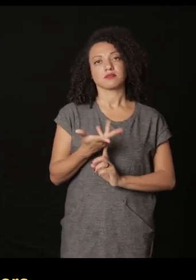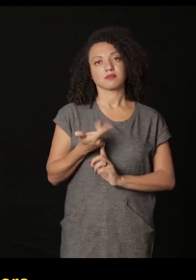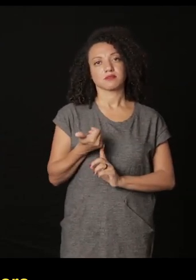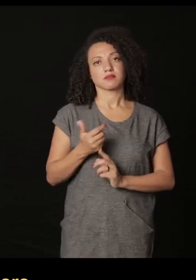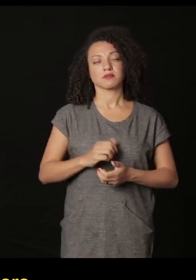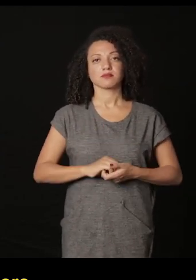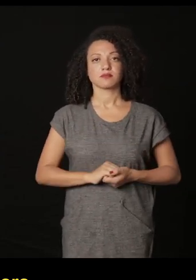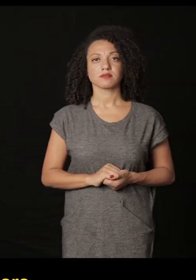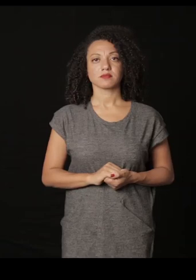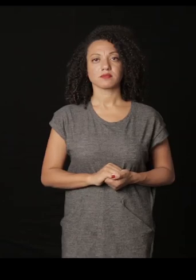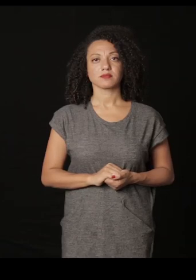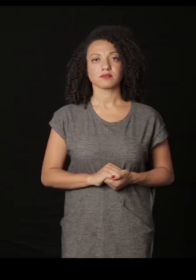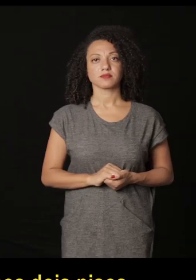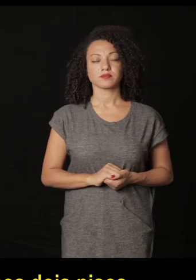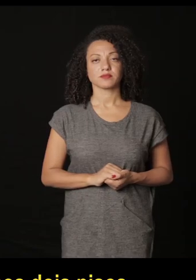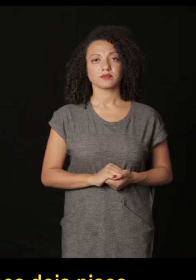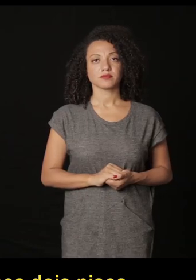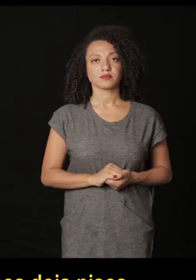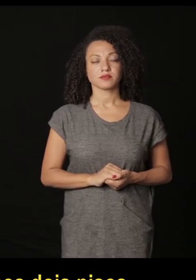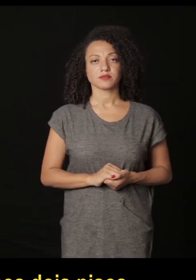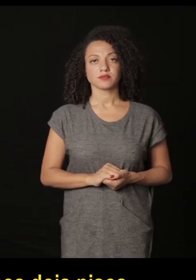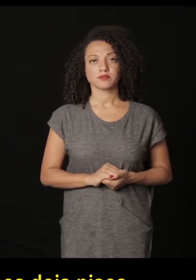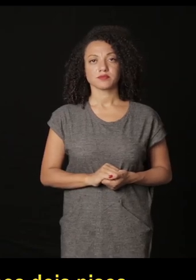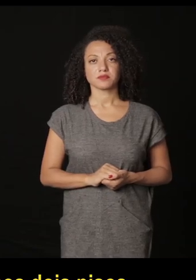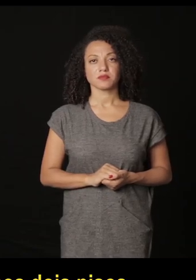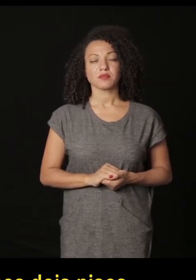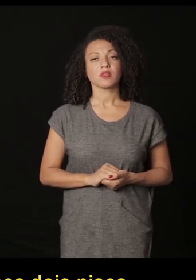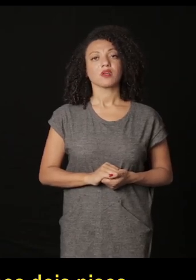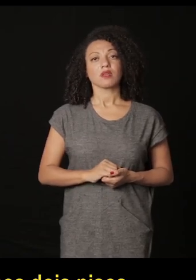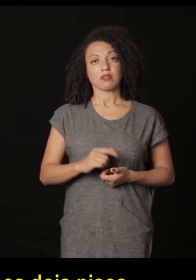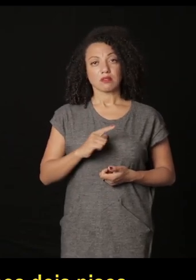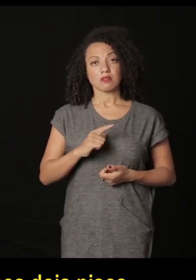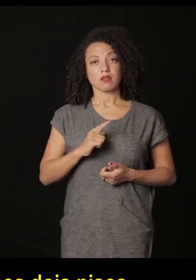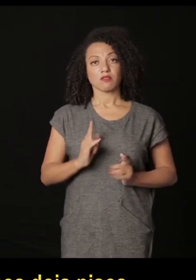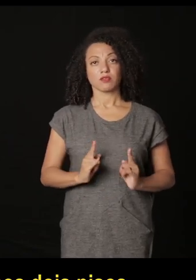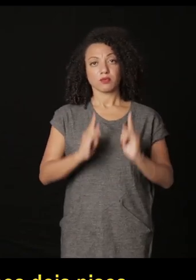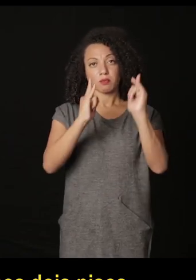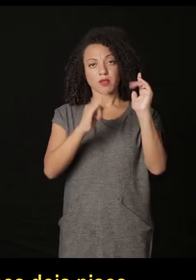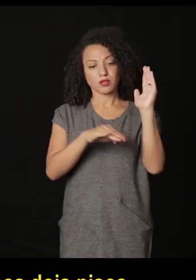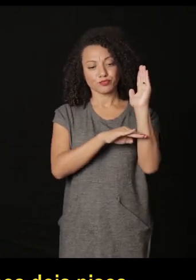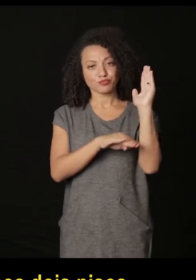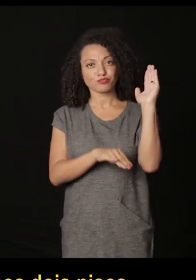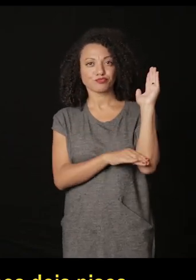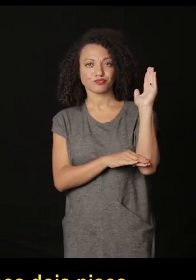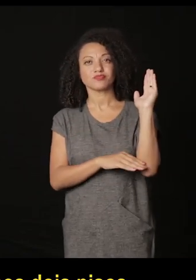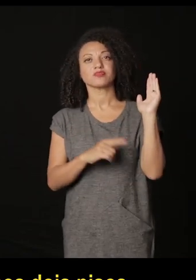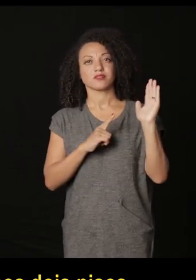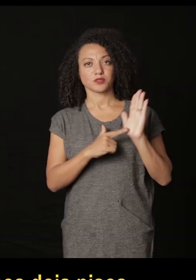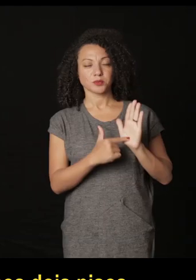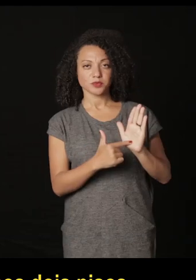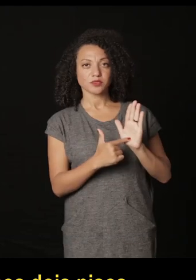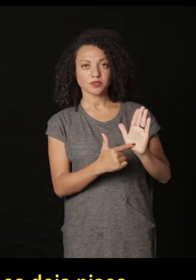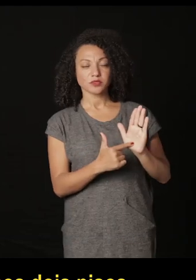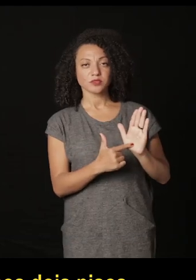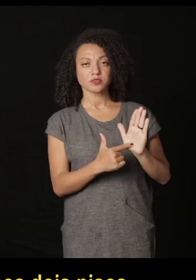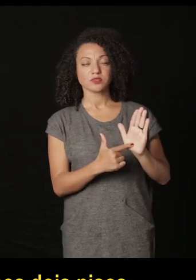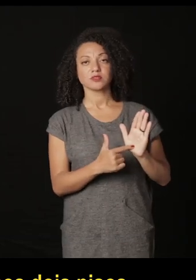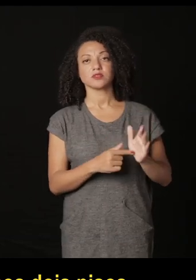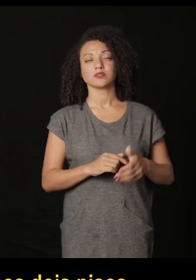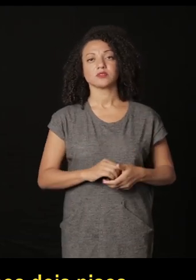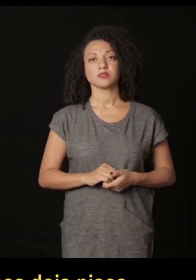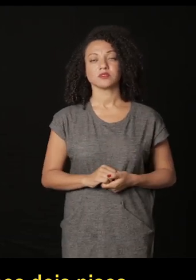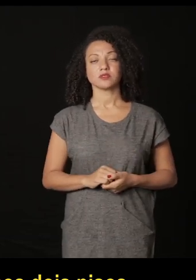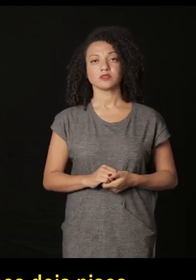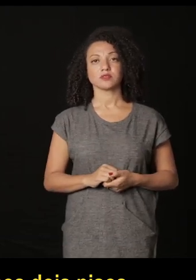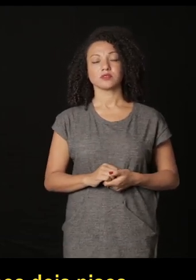artísticos isso é uma peça que foi mostrada nos dois pisos na primeira